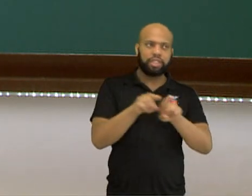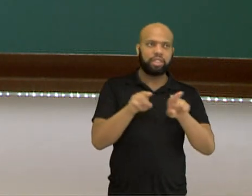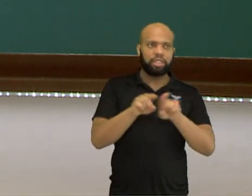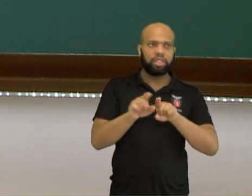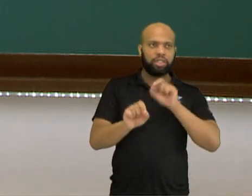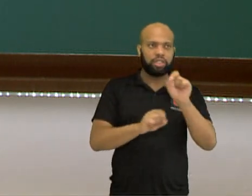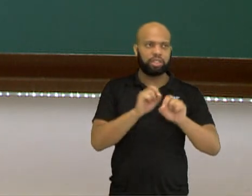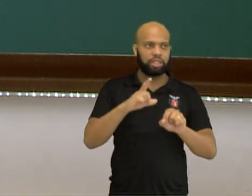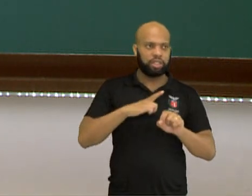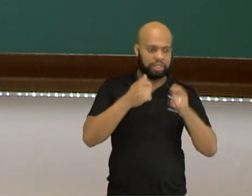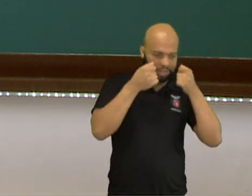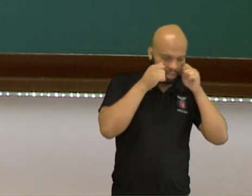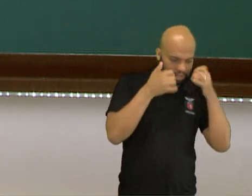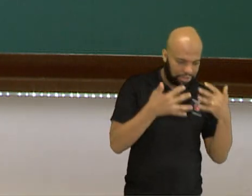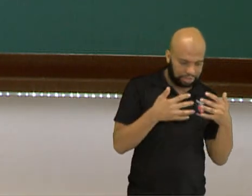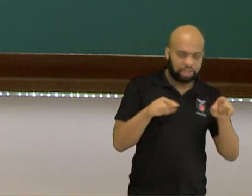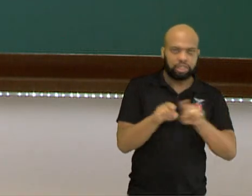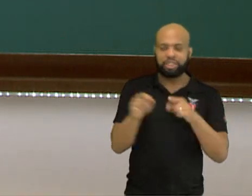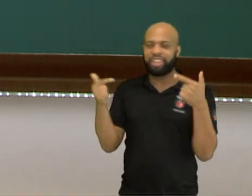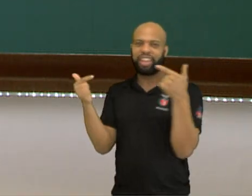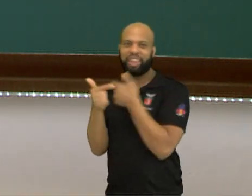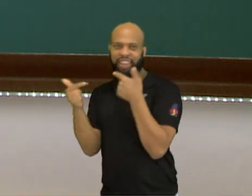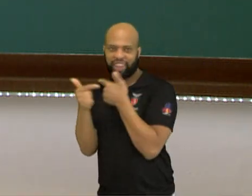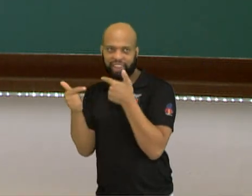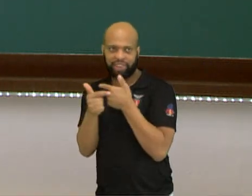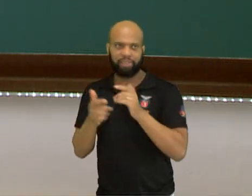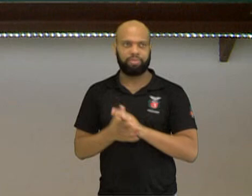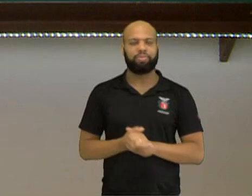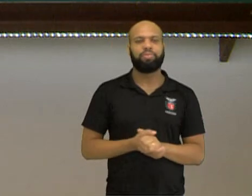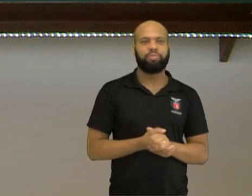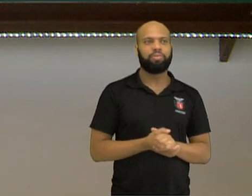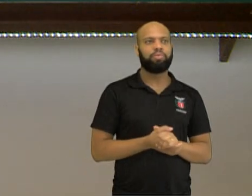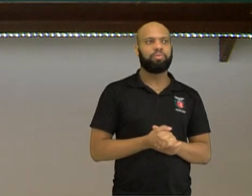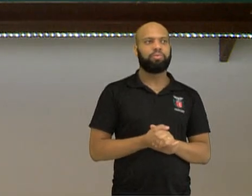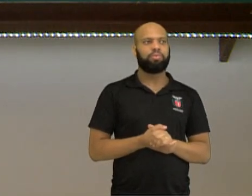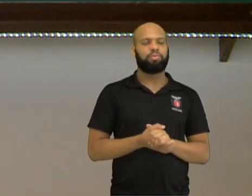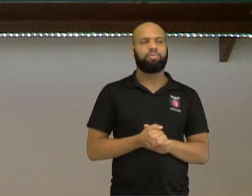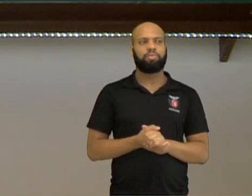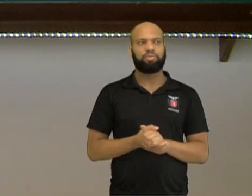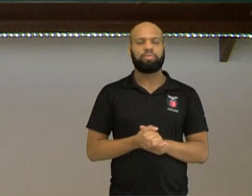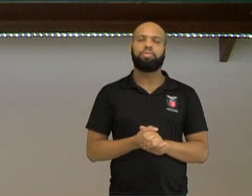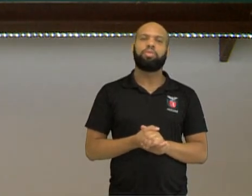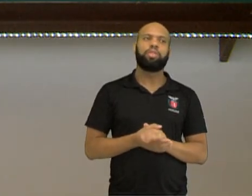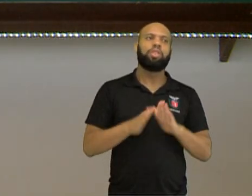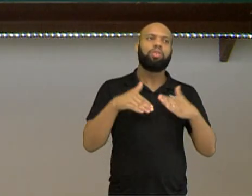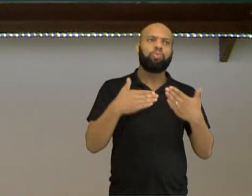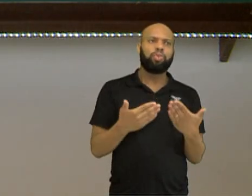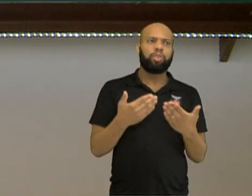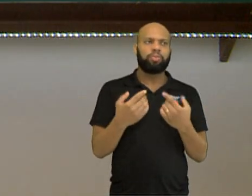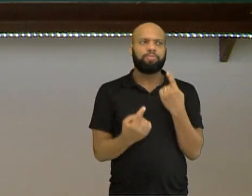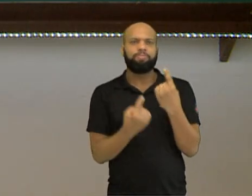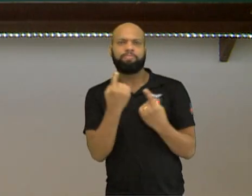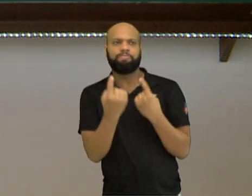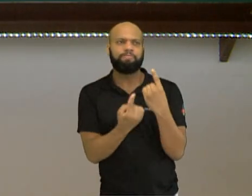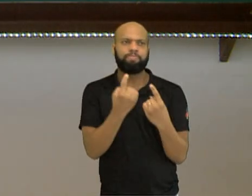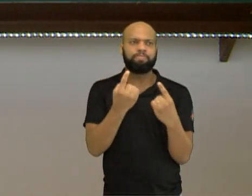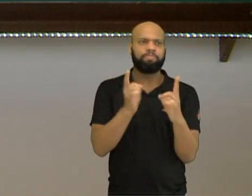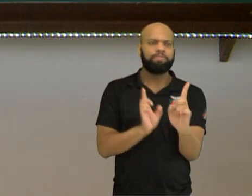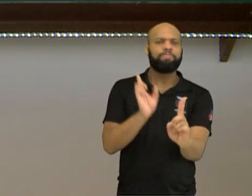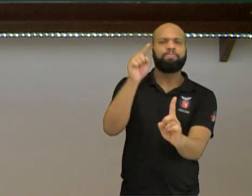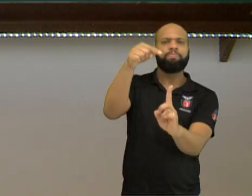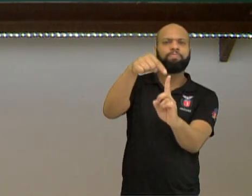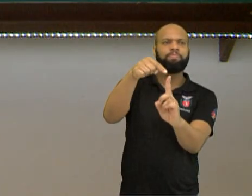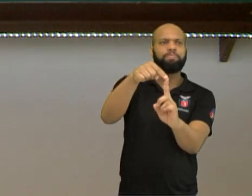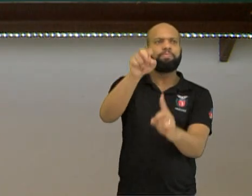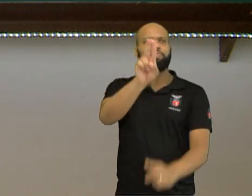tragédia e a comédia. Então, qual era a intenção